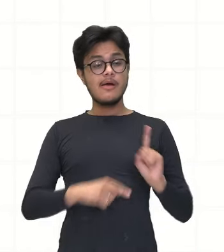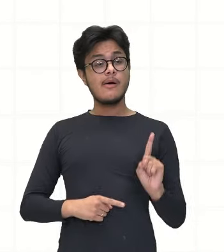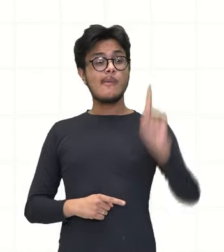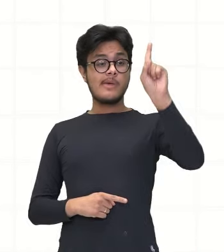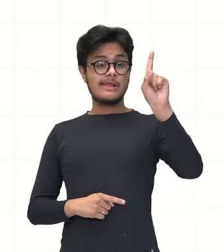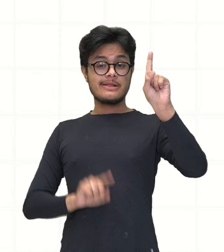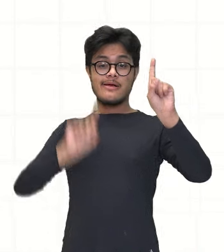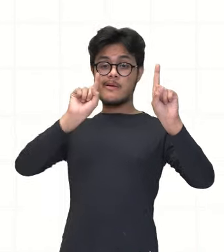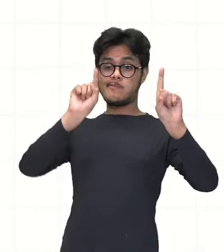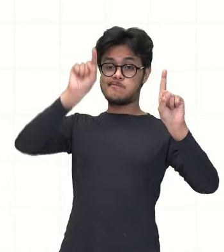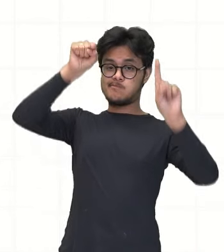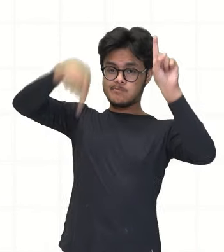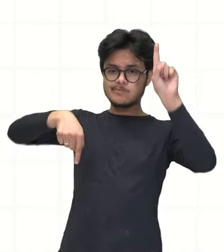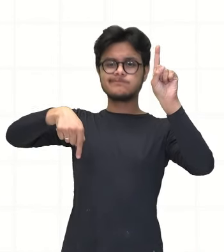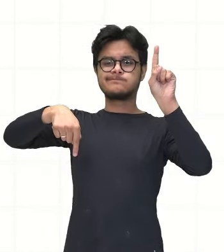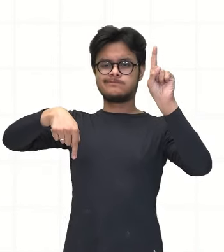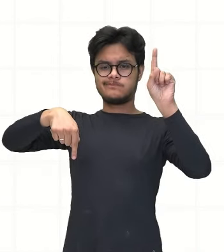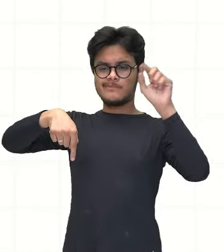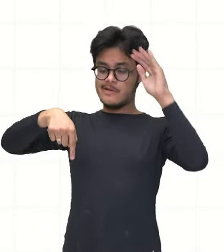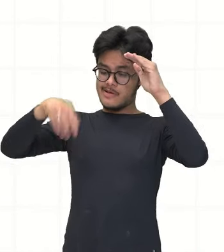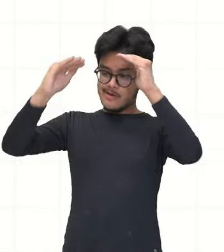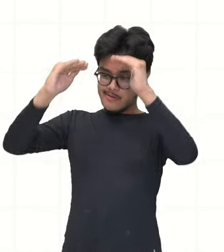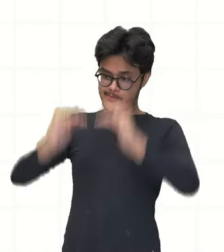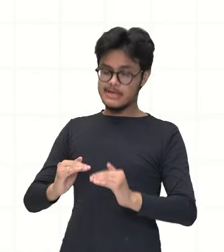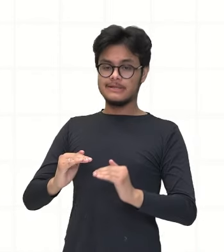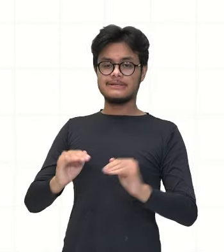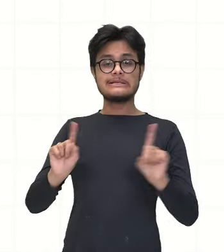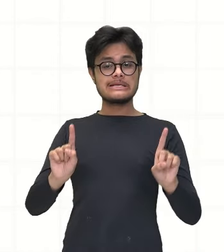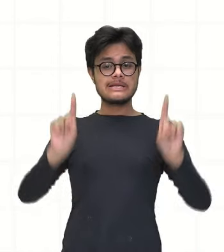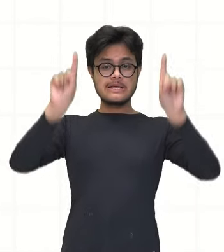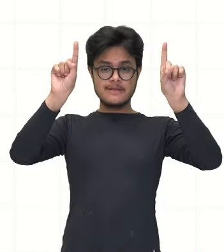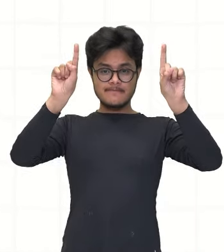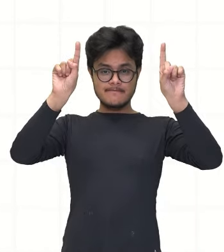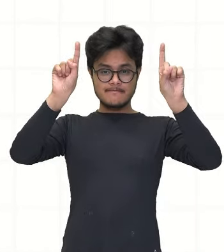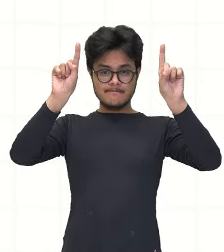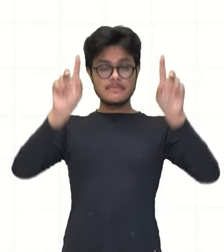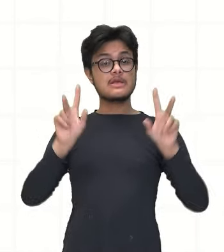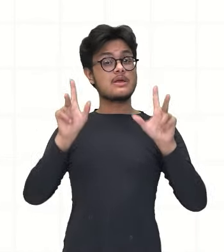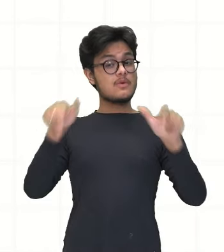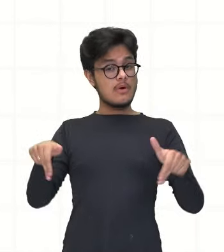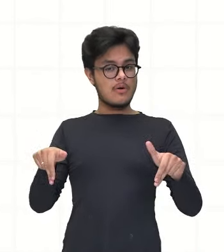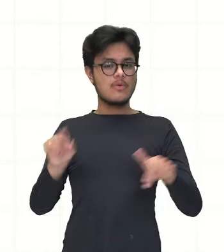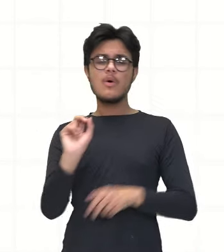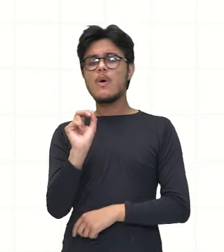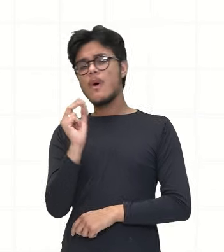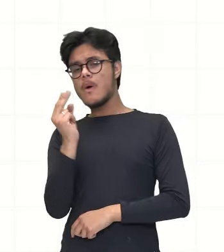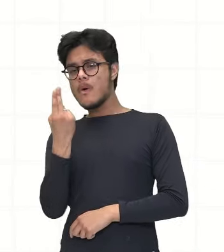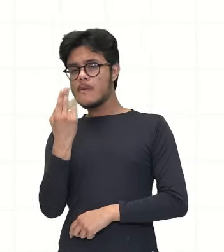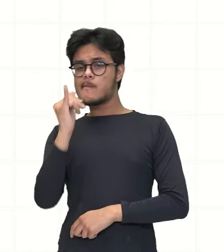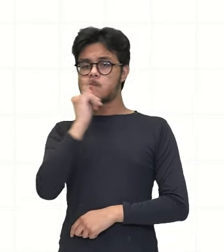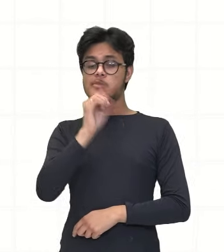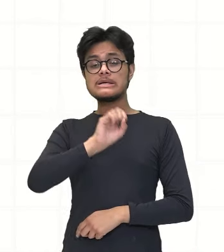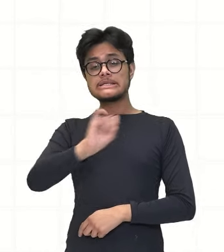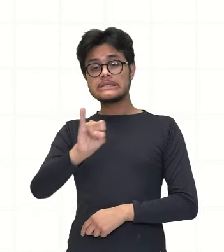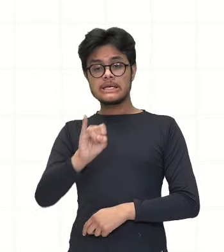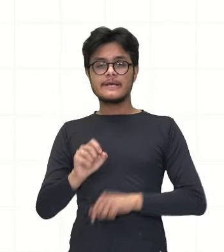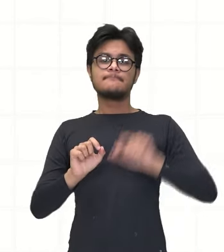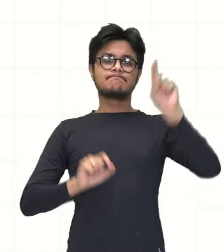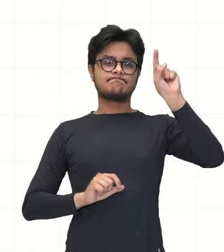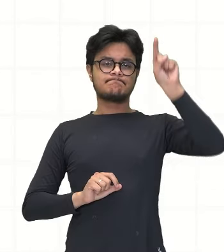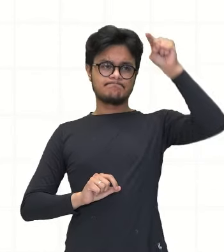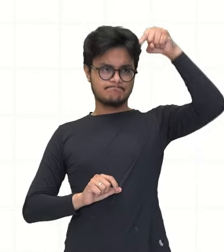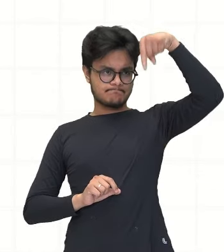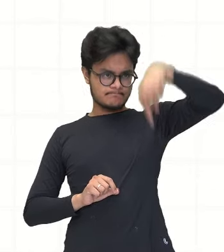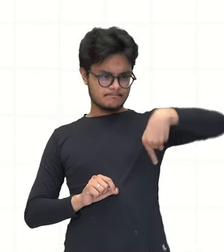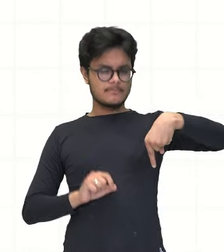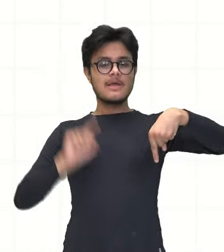grandeza também vai aumentar na mesma proporção. Ou quando uma grandeza diminui,